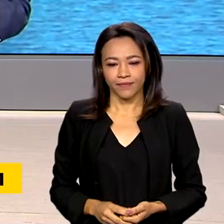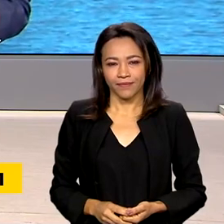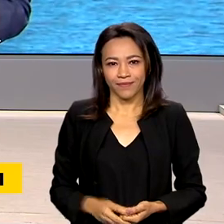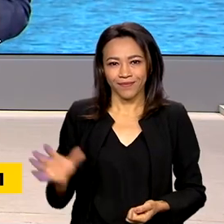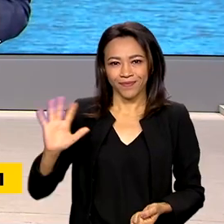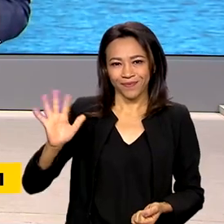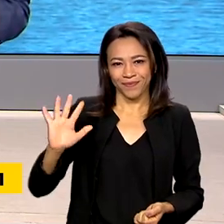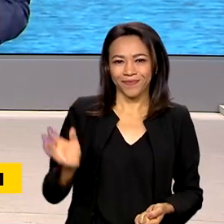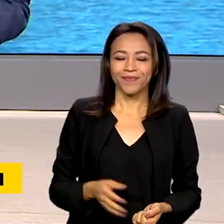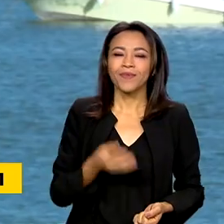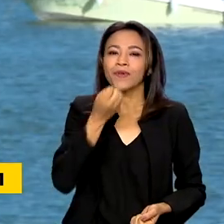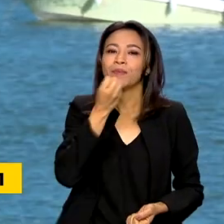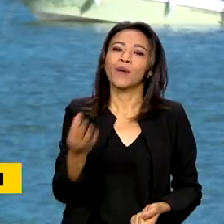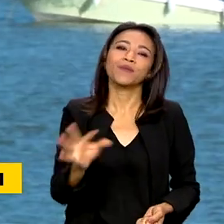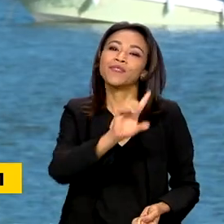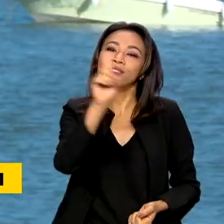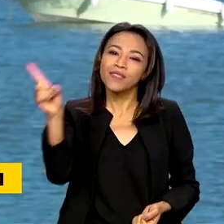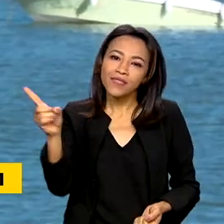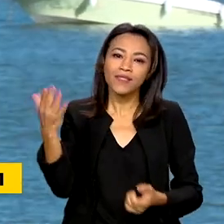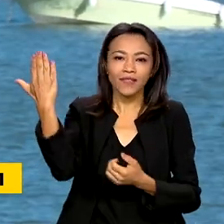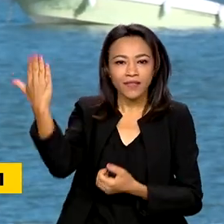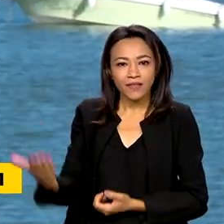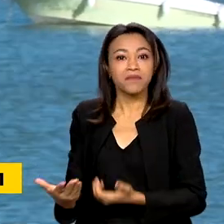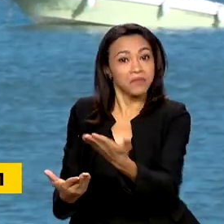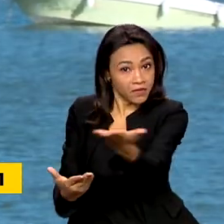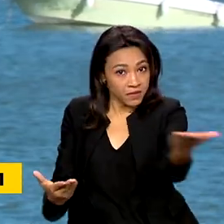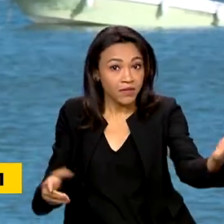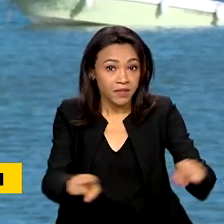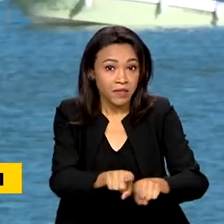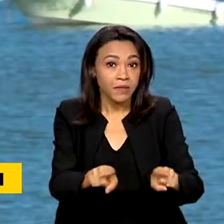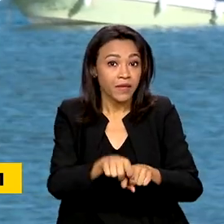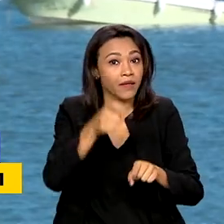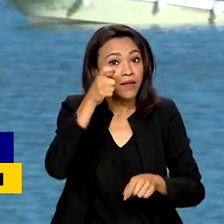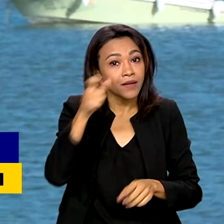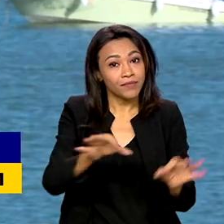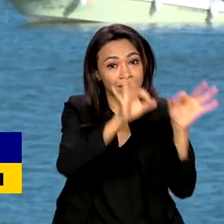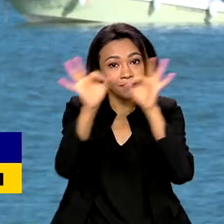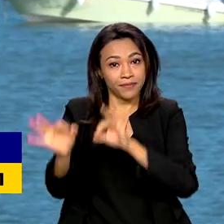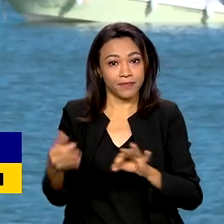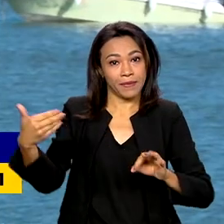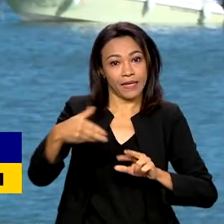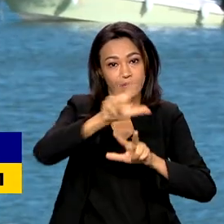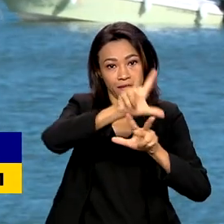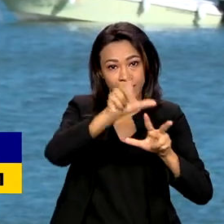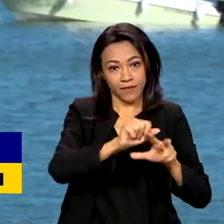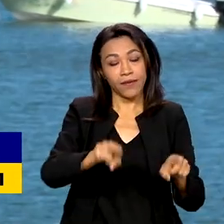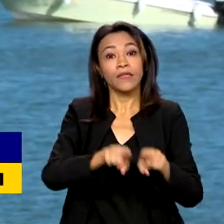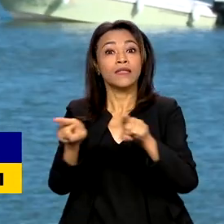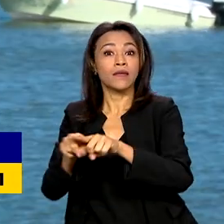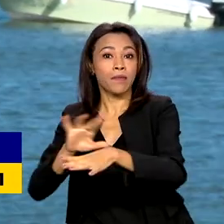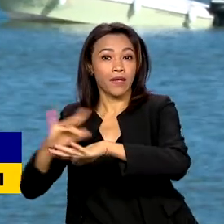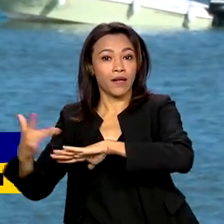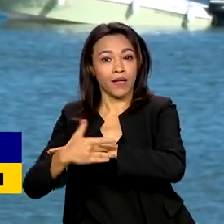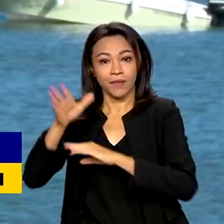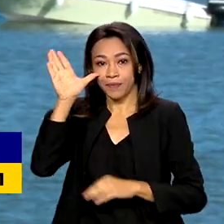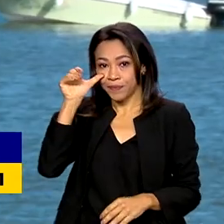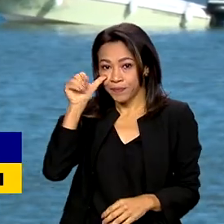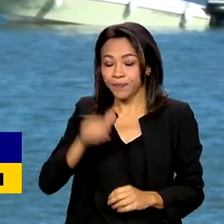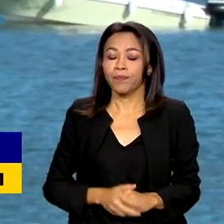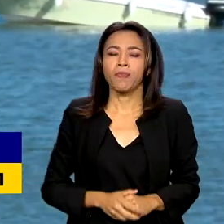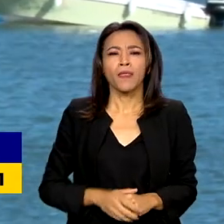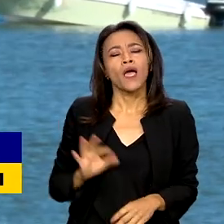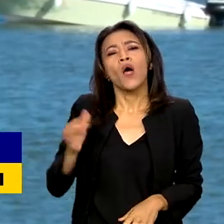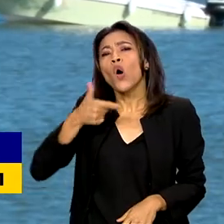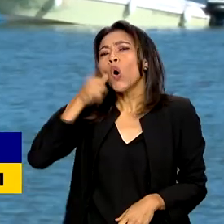Oi, Mara. Bom dia pra você também. Bom dia a todos que nos acompanham pela TV Brasil e também pelas redes sociais. O presidente Lula